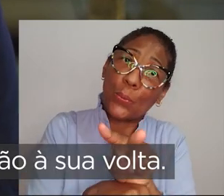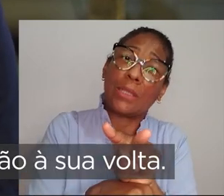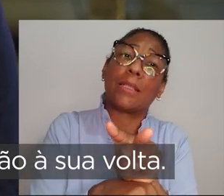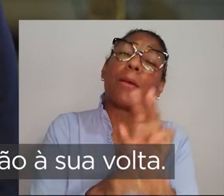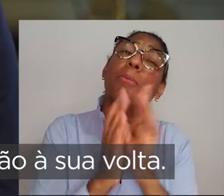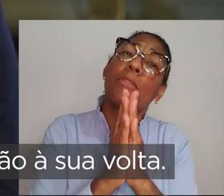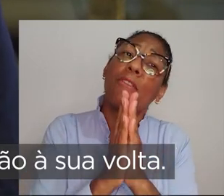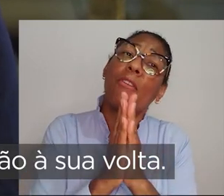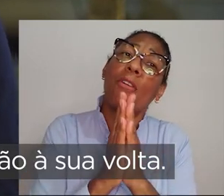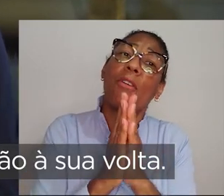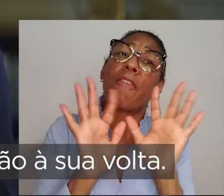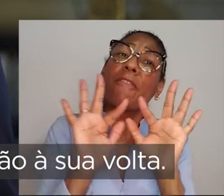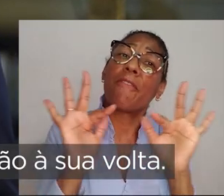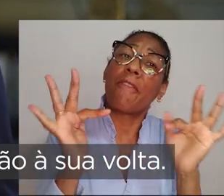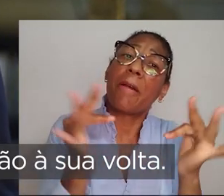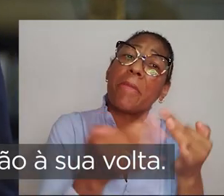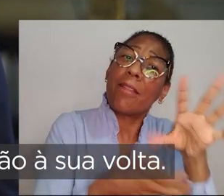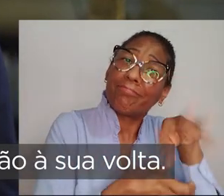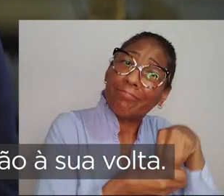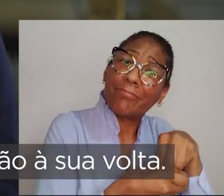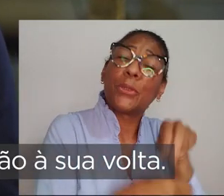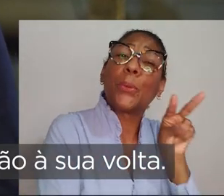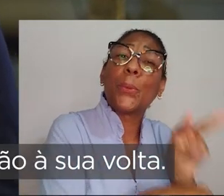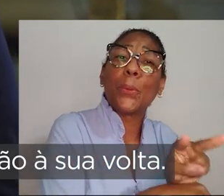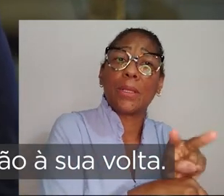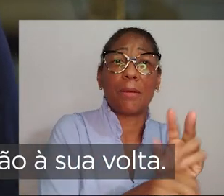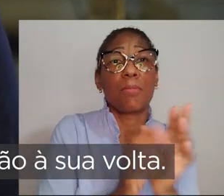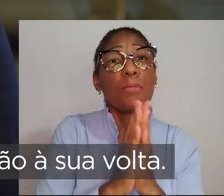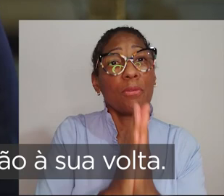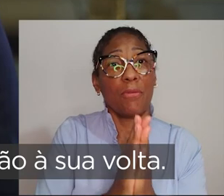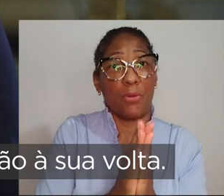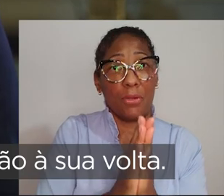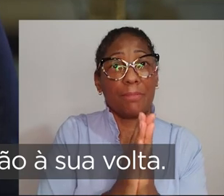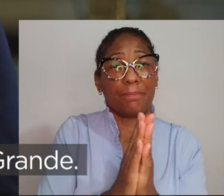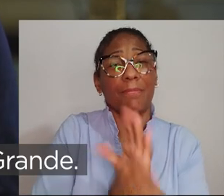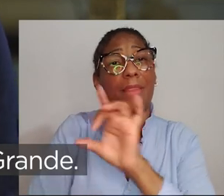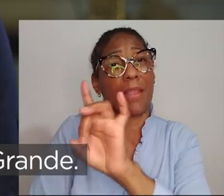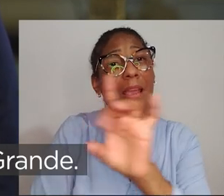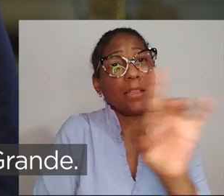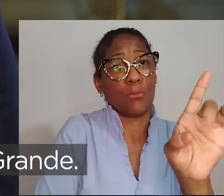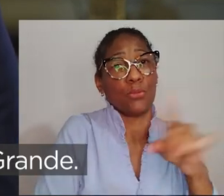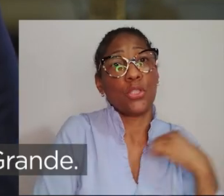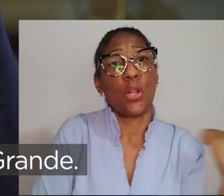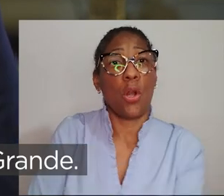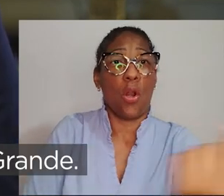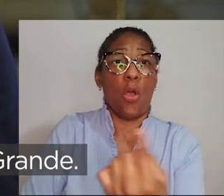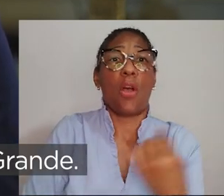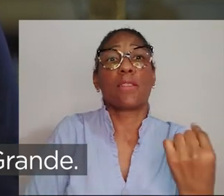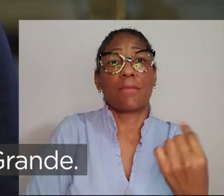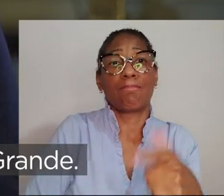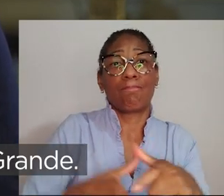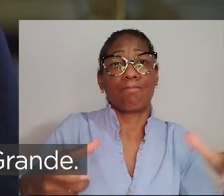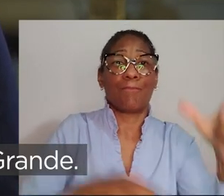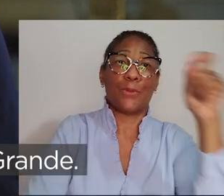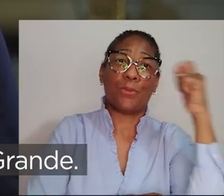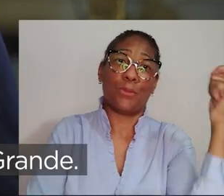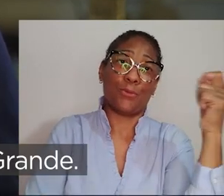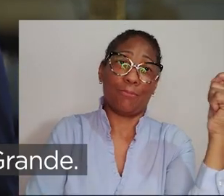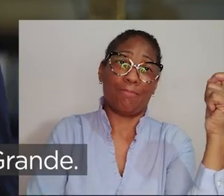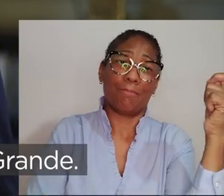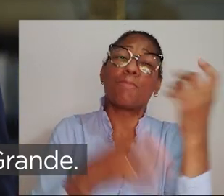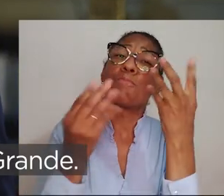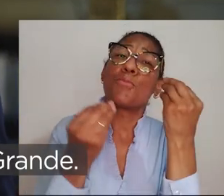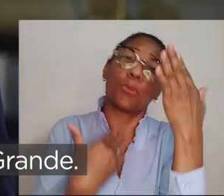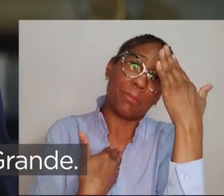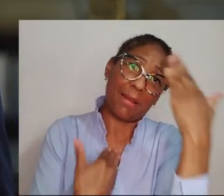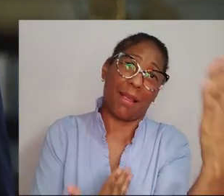de si mesmos, de si próprios, daqueles que estão à sua volta. Cuidem de cada um de nós nesse imenso